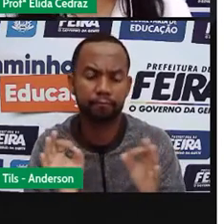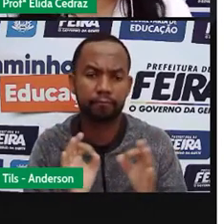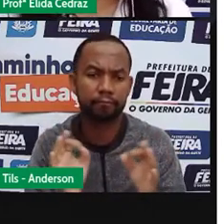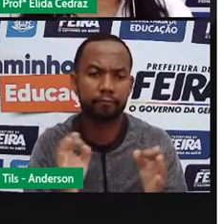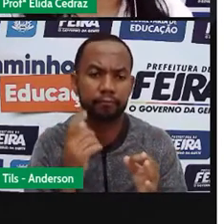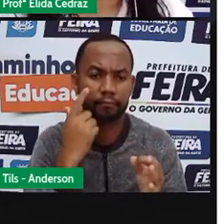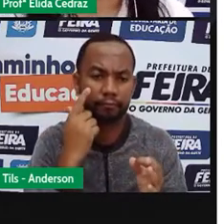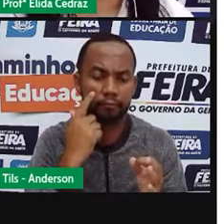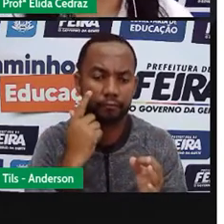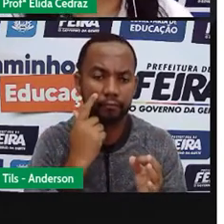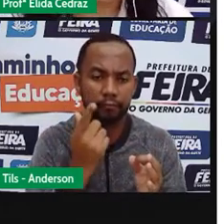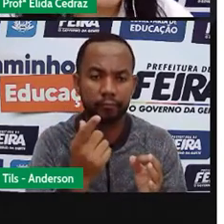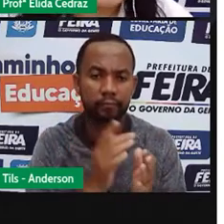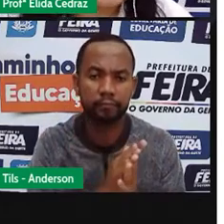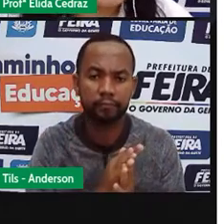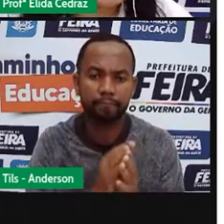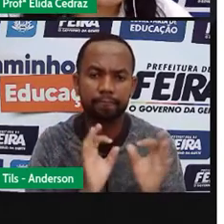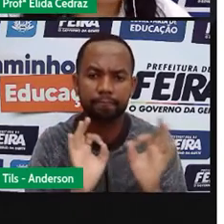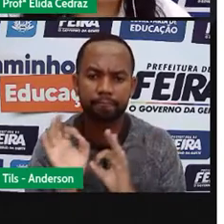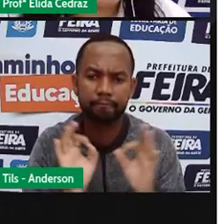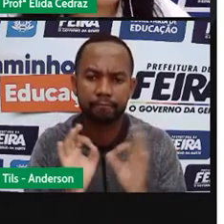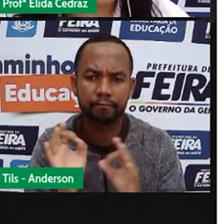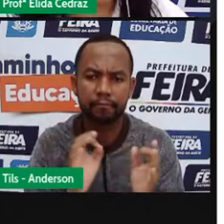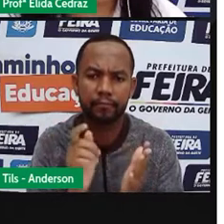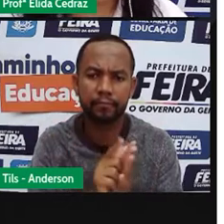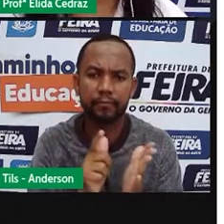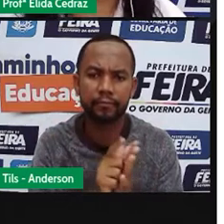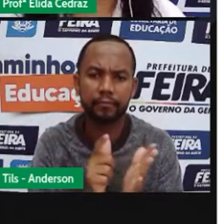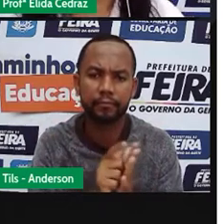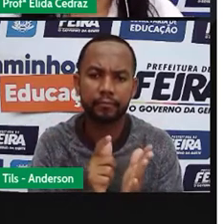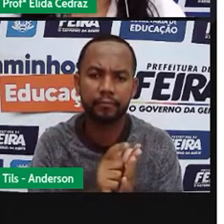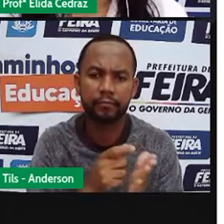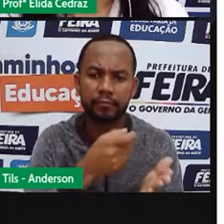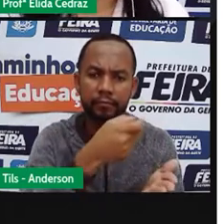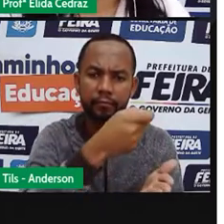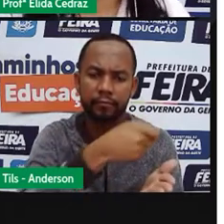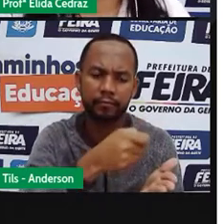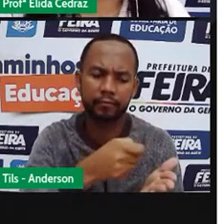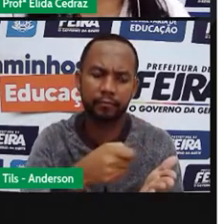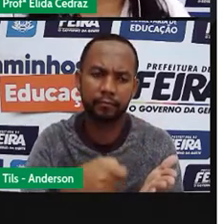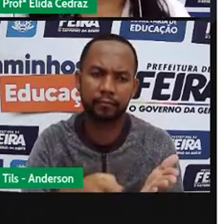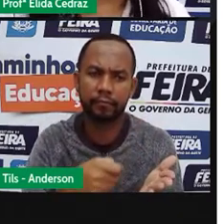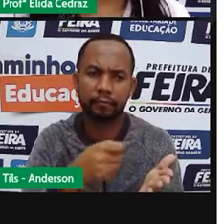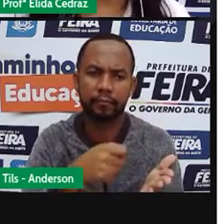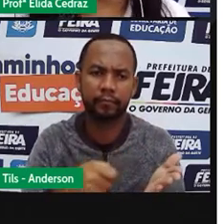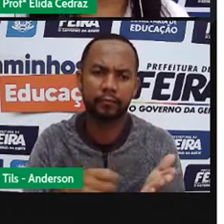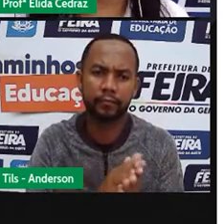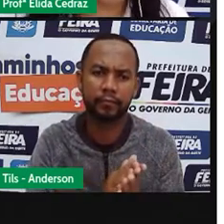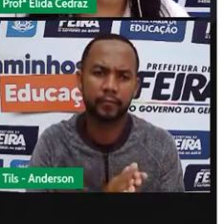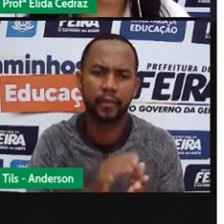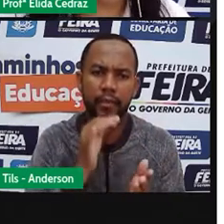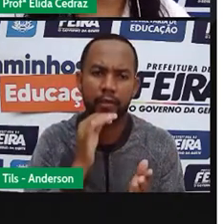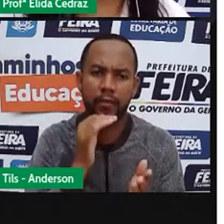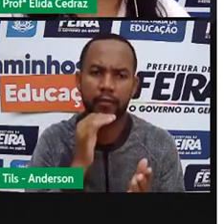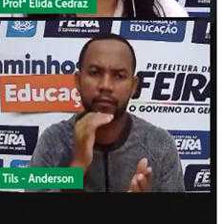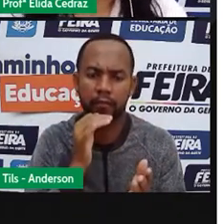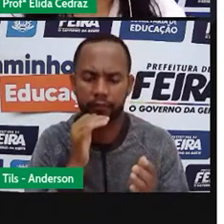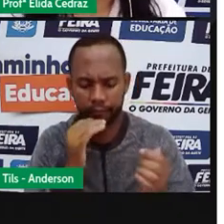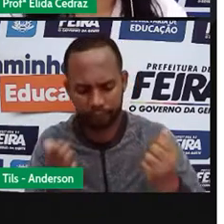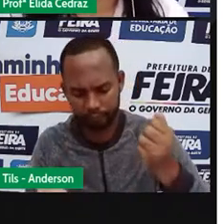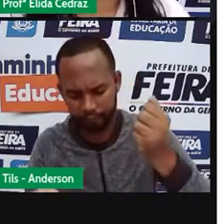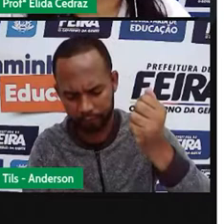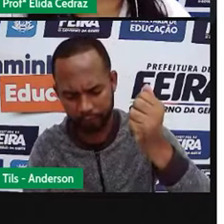papel que eles registravam a sua escrita. Era feita a colheita do papiro,